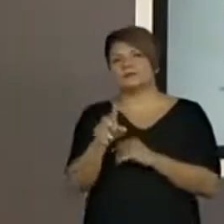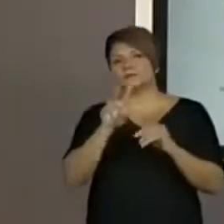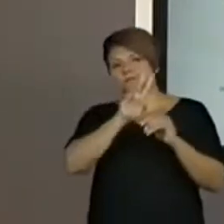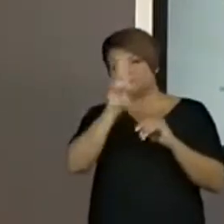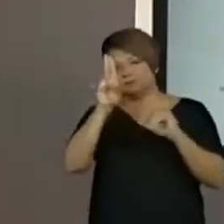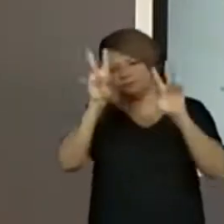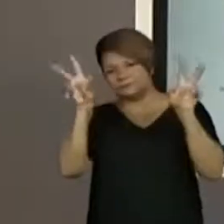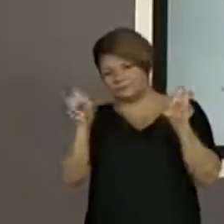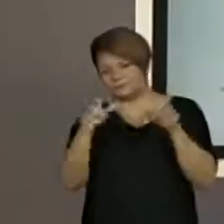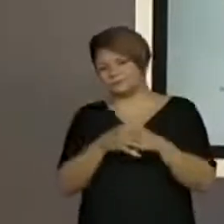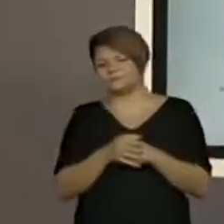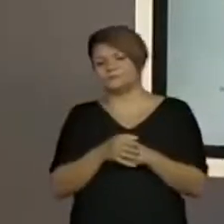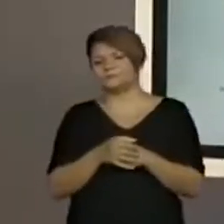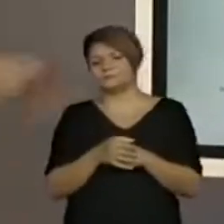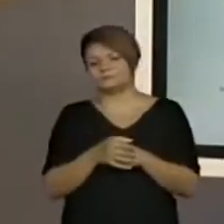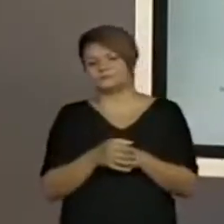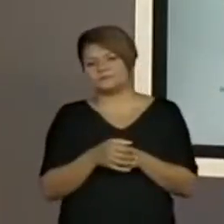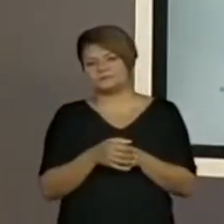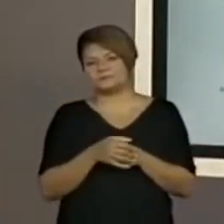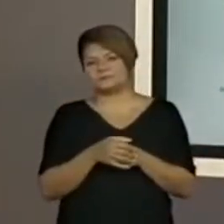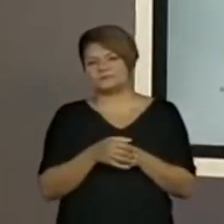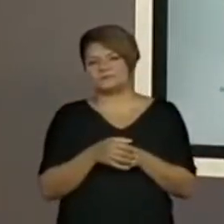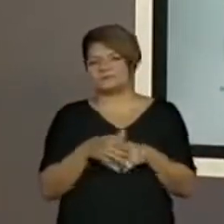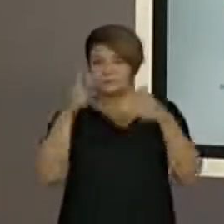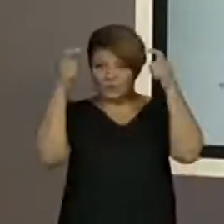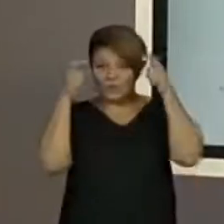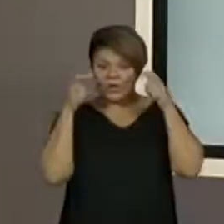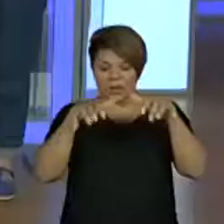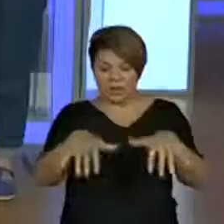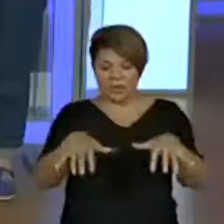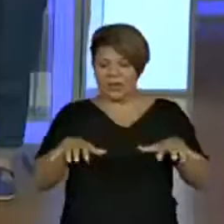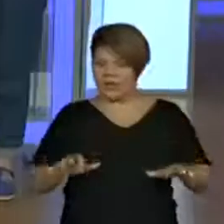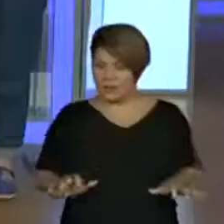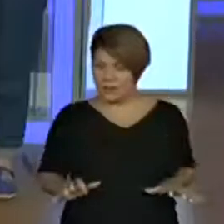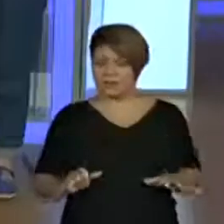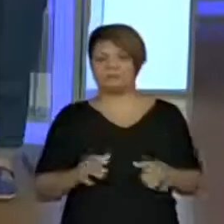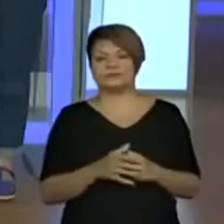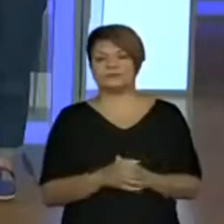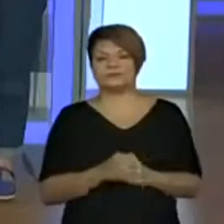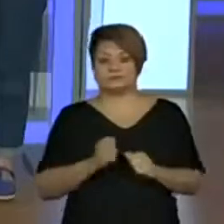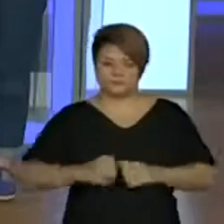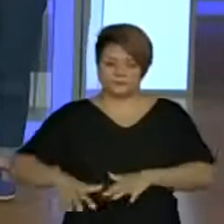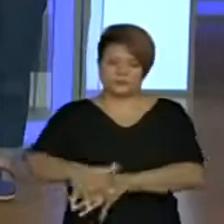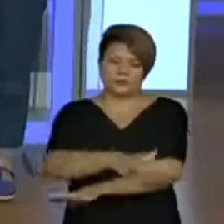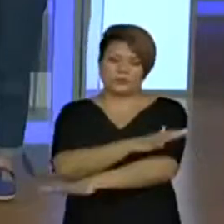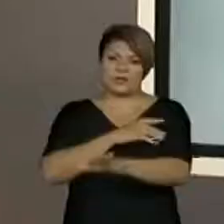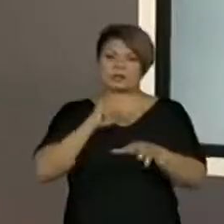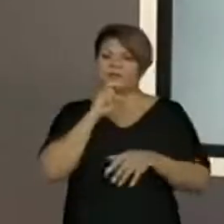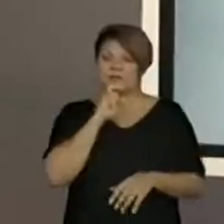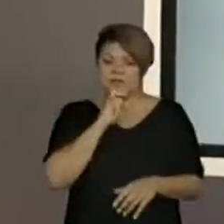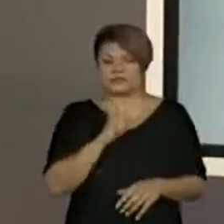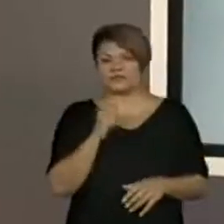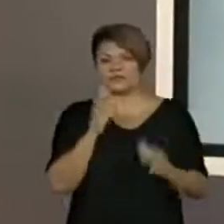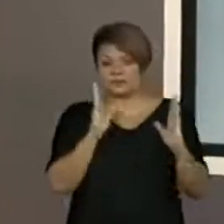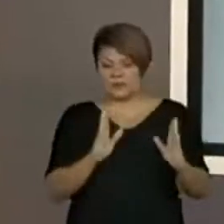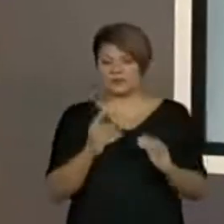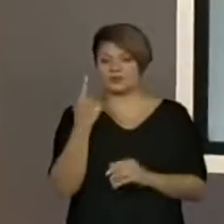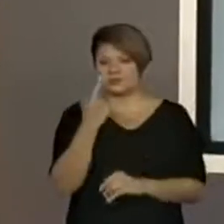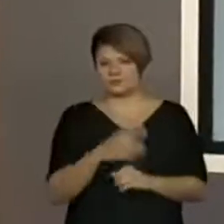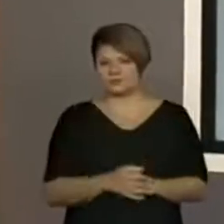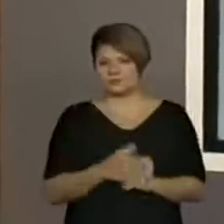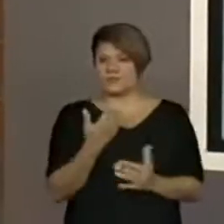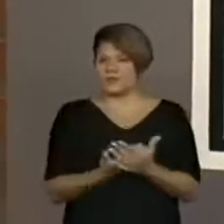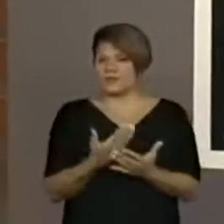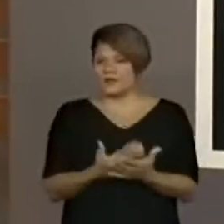Lago Verde, parte 1. Estão preparados para a nossa aula de história? Dessa